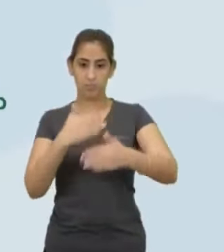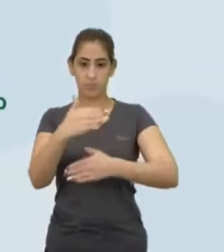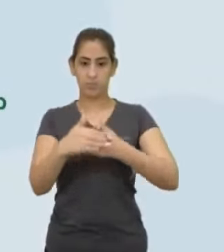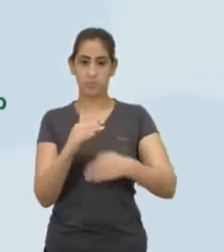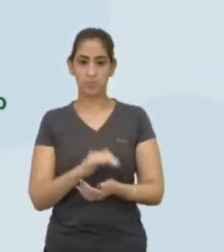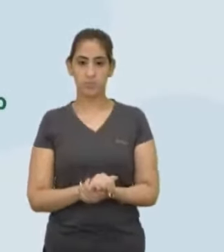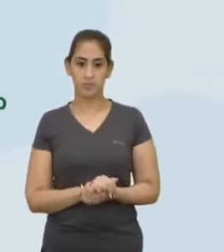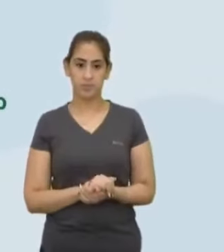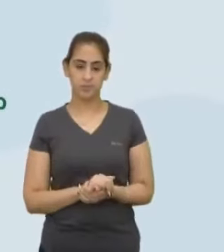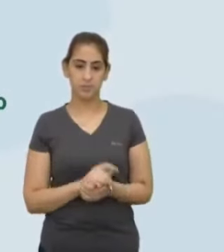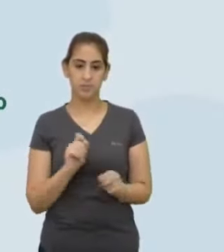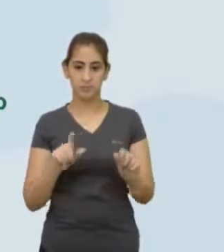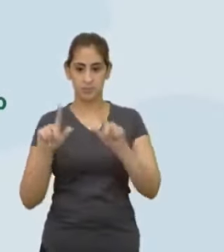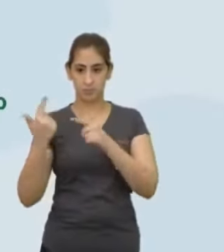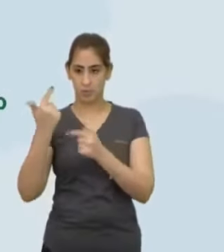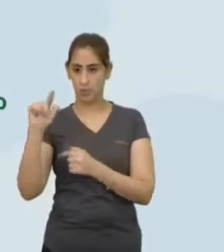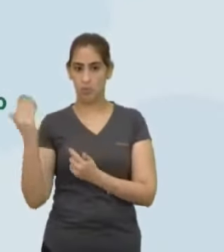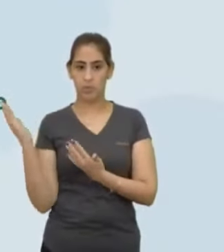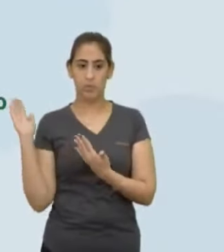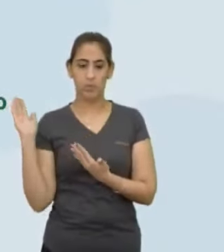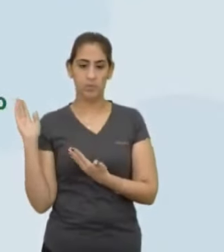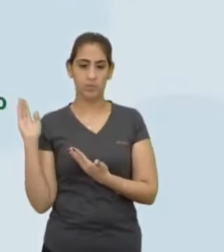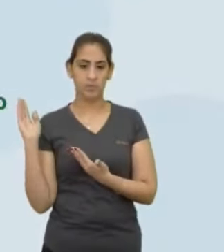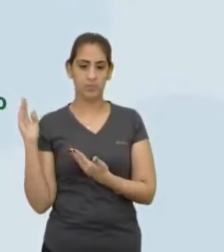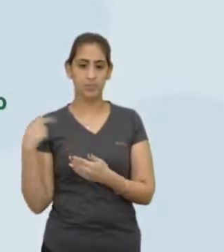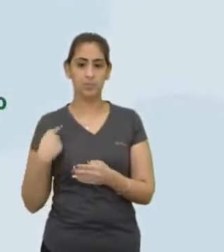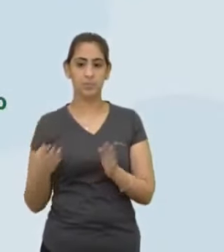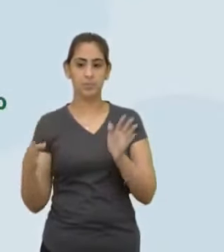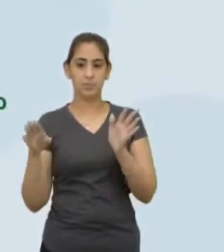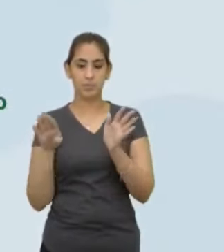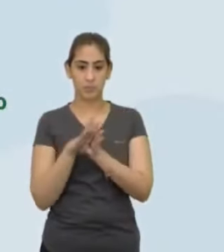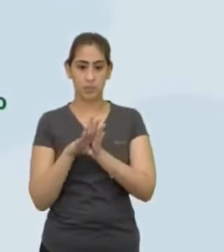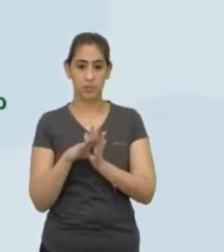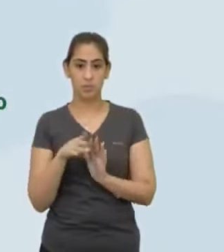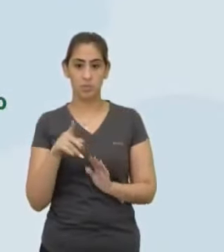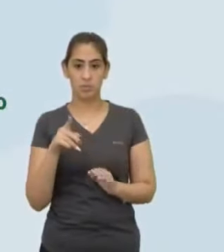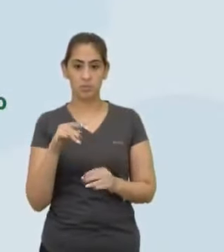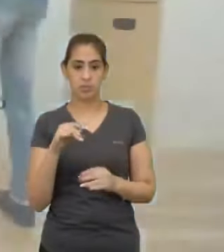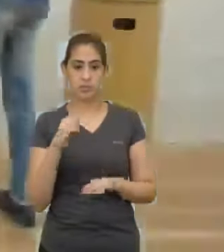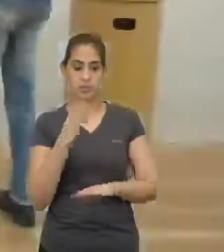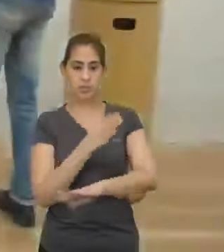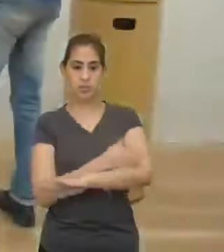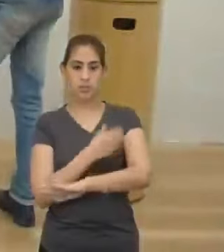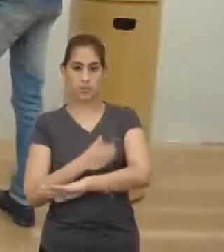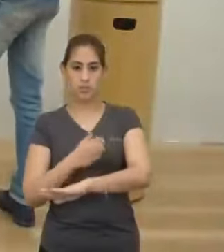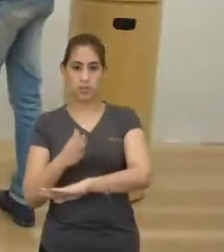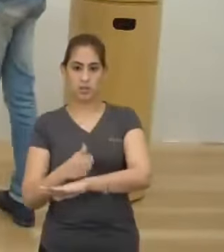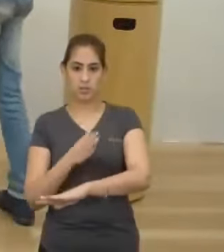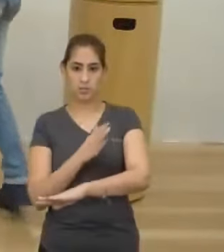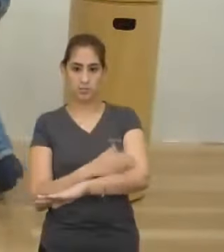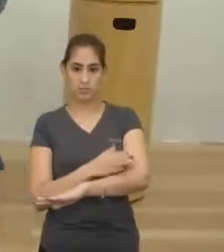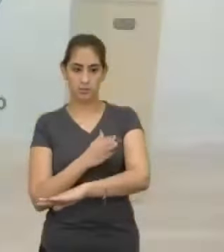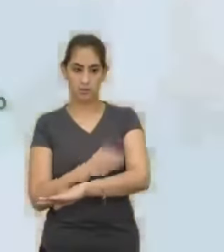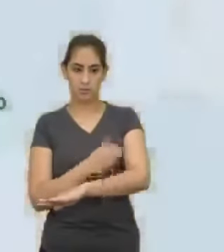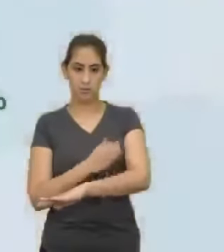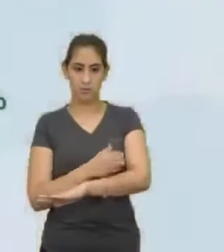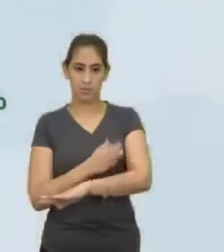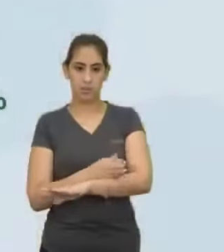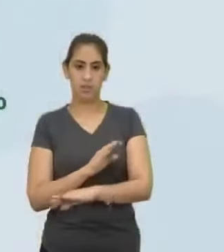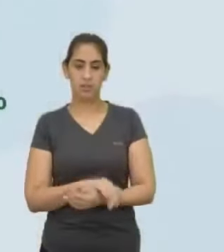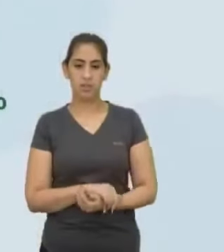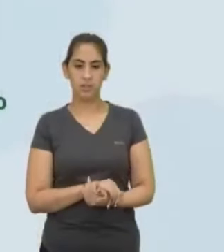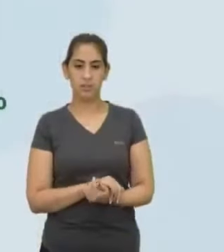passar pro próximo slide agora Chegamos à Idade Média Janas, dê o vermelhão pra nós Vamos lá A